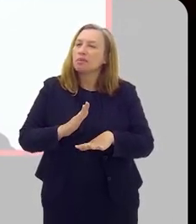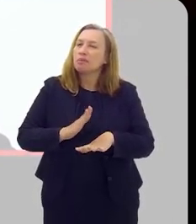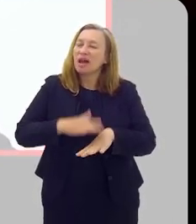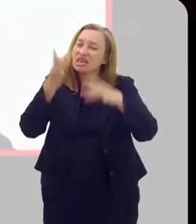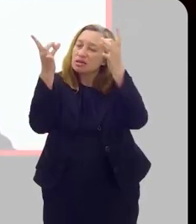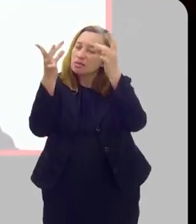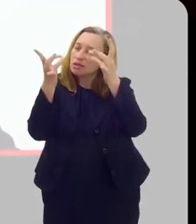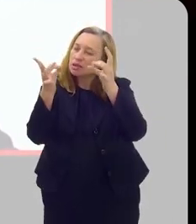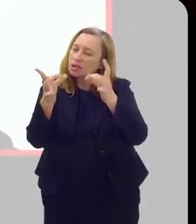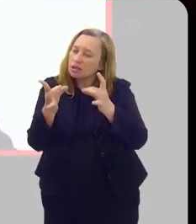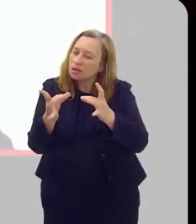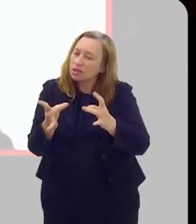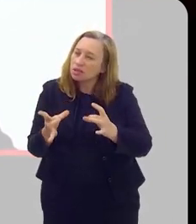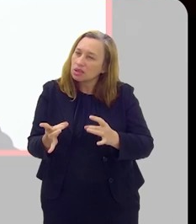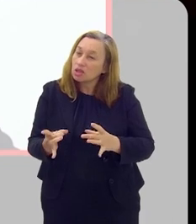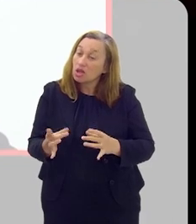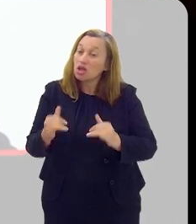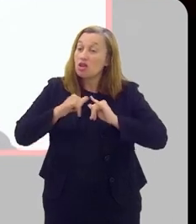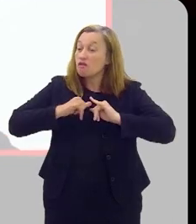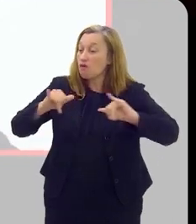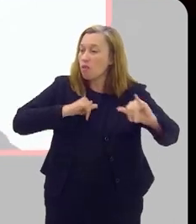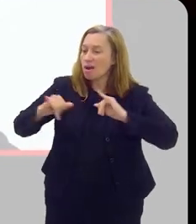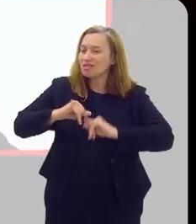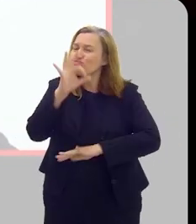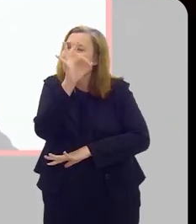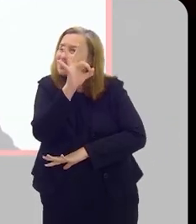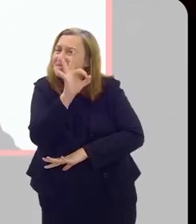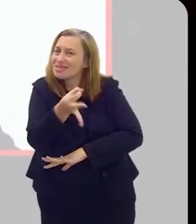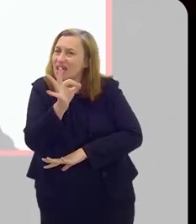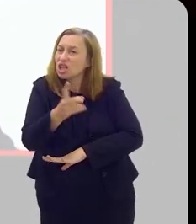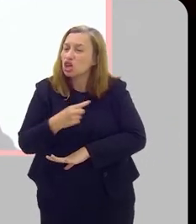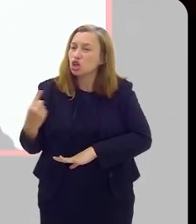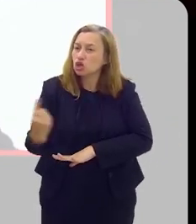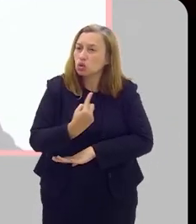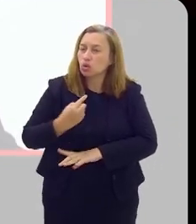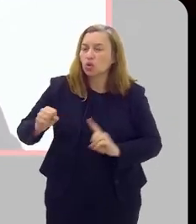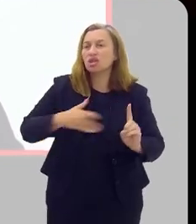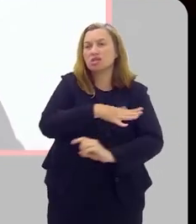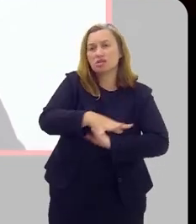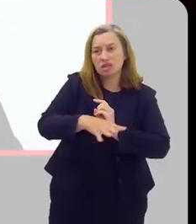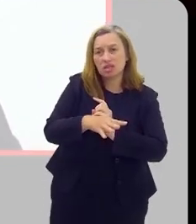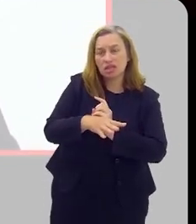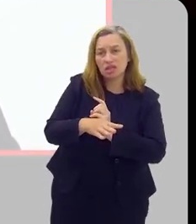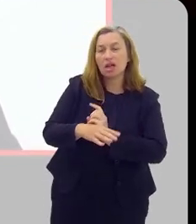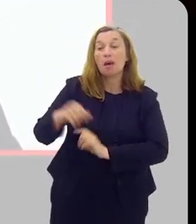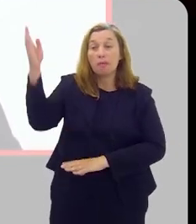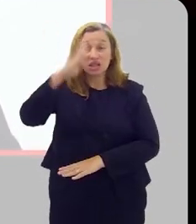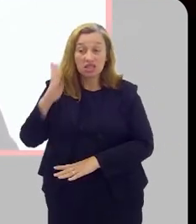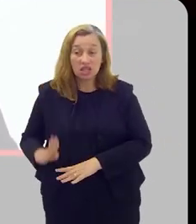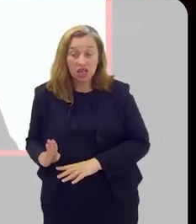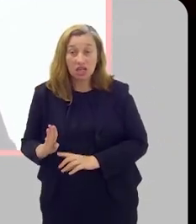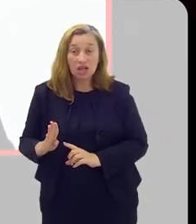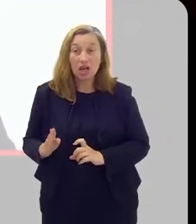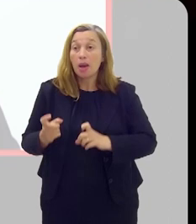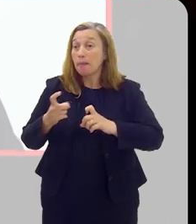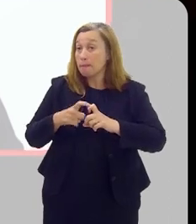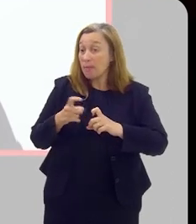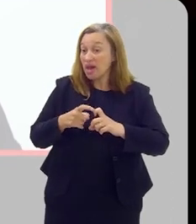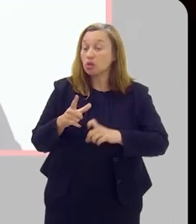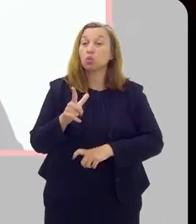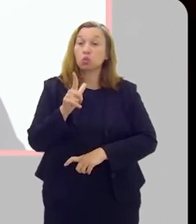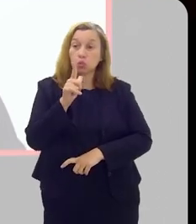enfático e trazer, realmente, a informação que nós, da Sociedade Brasileira de Urologia, né,